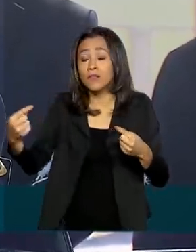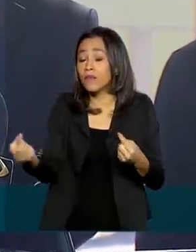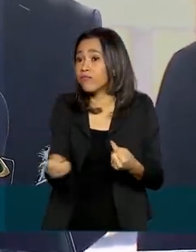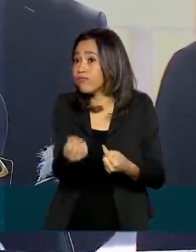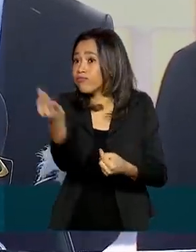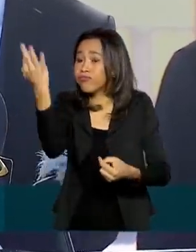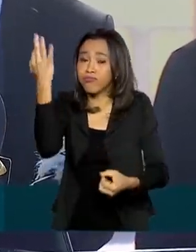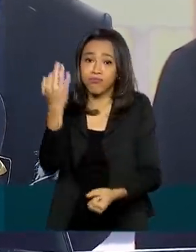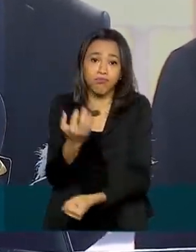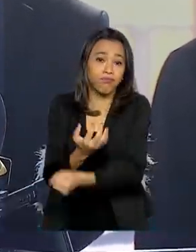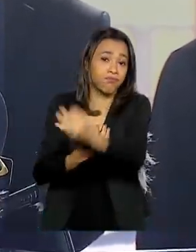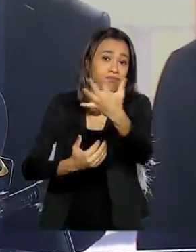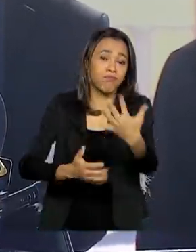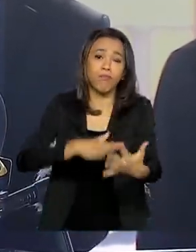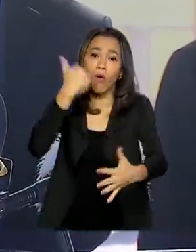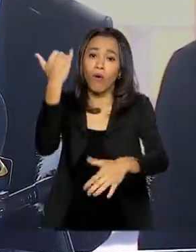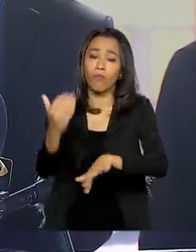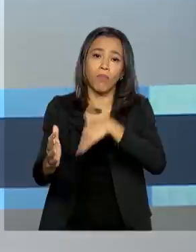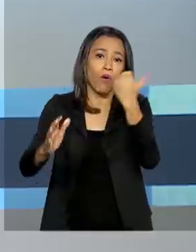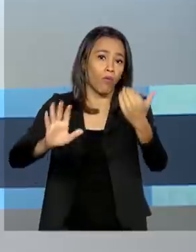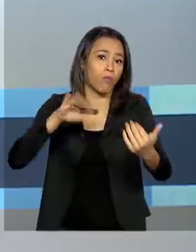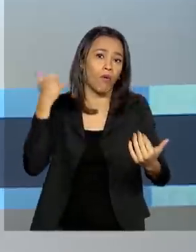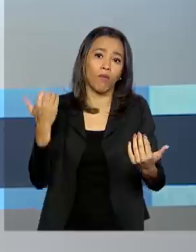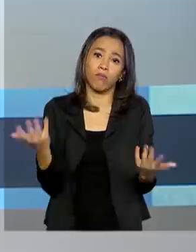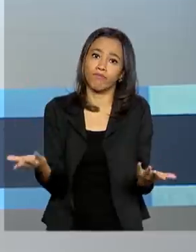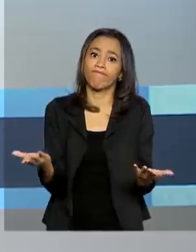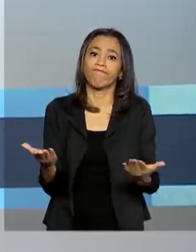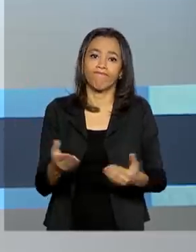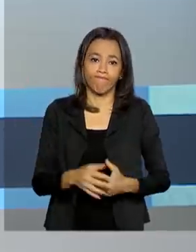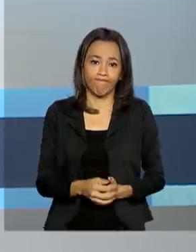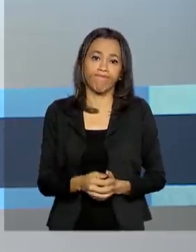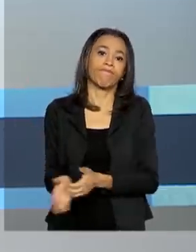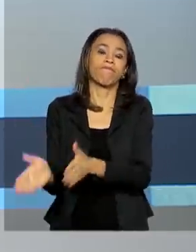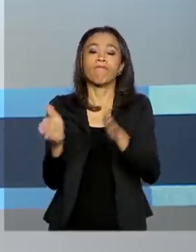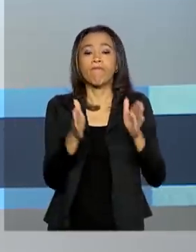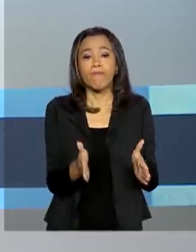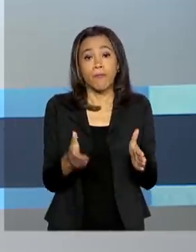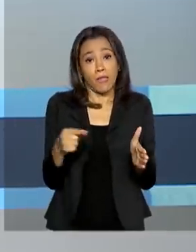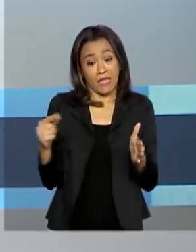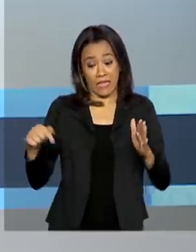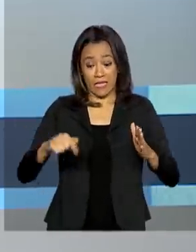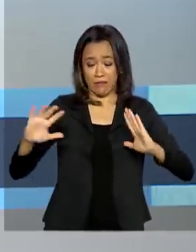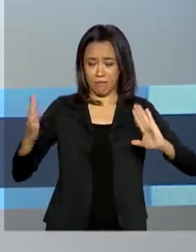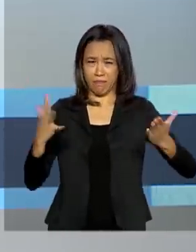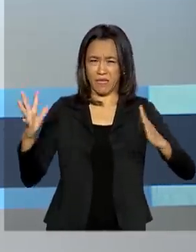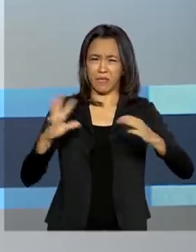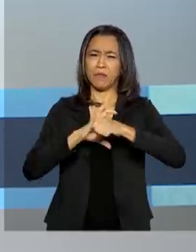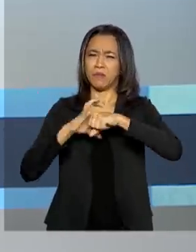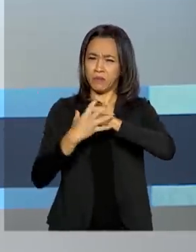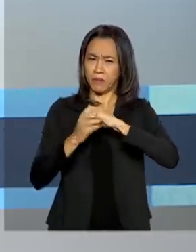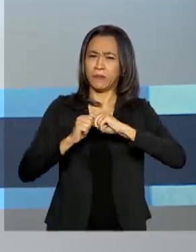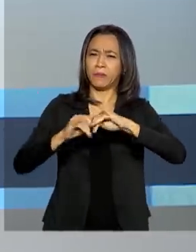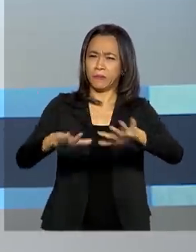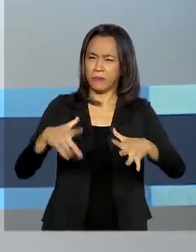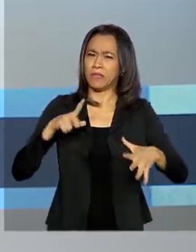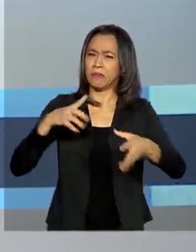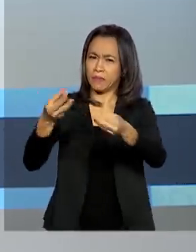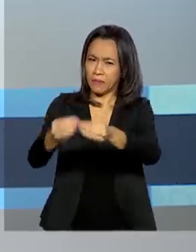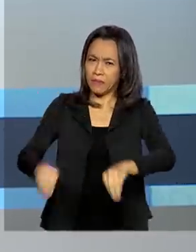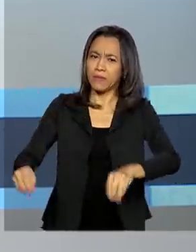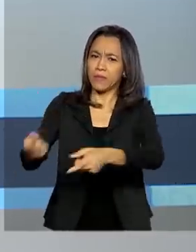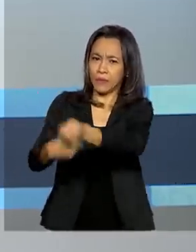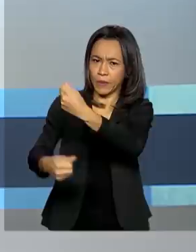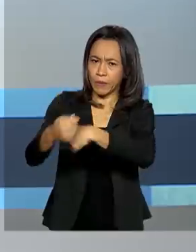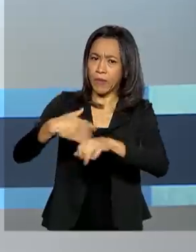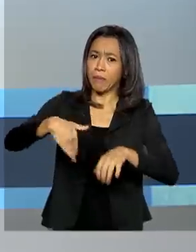mais de vidas que vão perder. E em meio à crise do coronavírus que tem afetado a economia, mais de